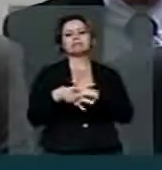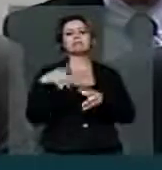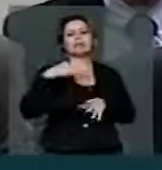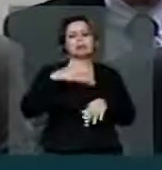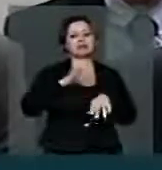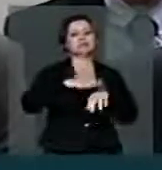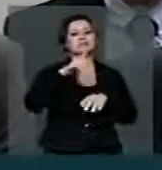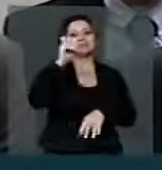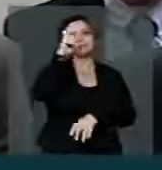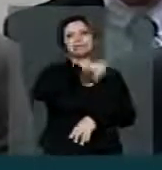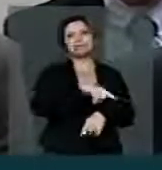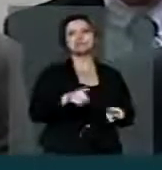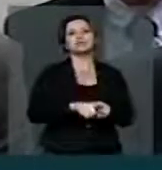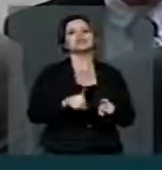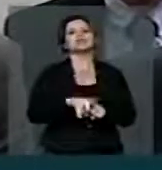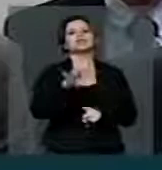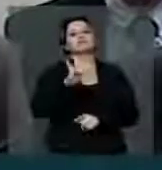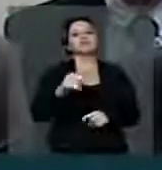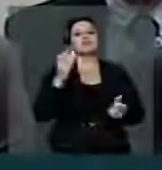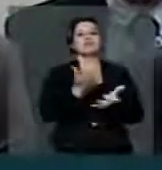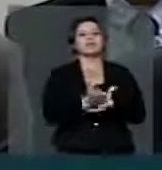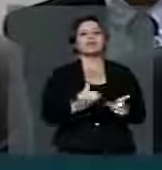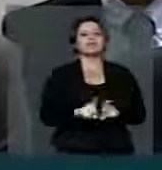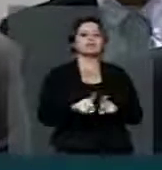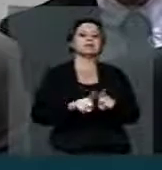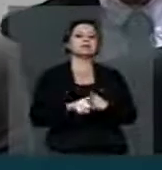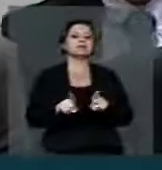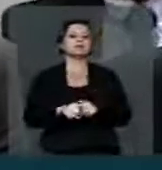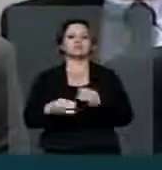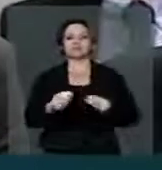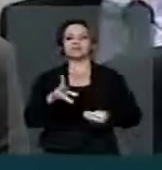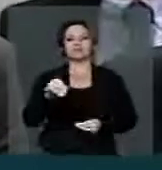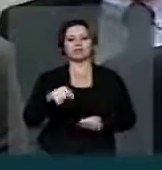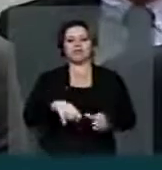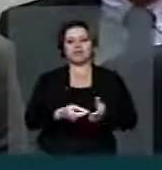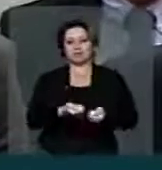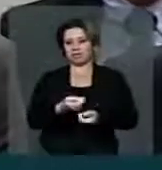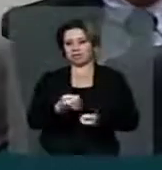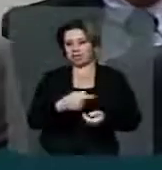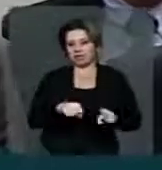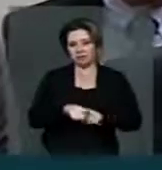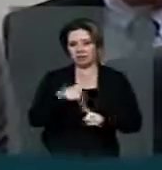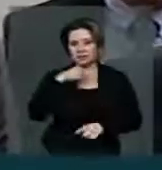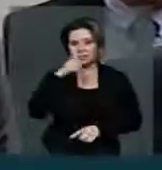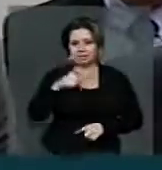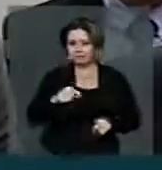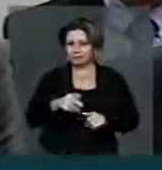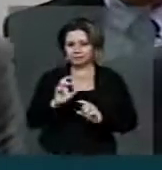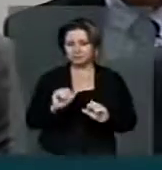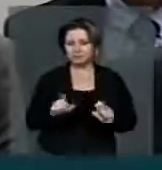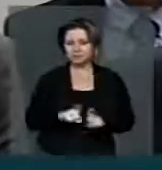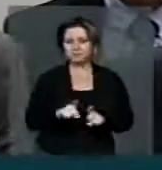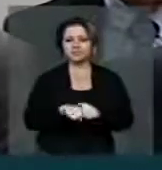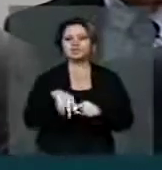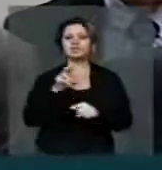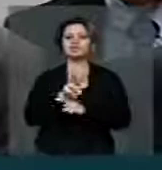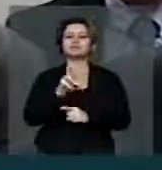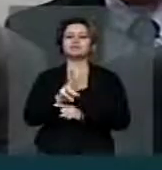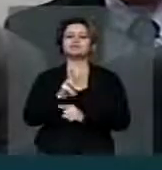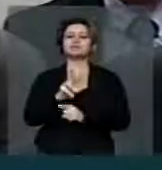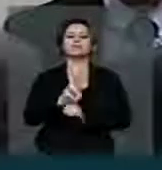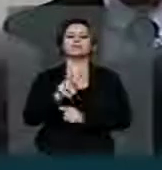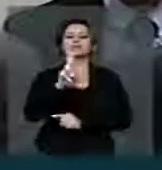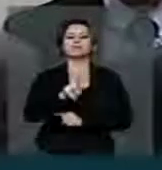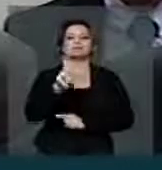impede. Ele vai acabar com a possibilidade de espionagem? Não. Não vamos enganar ninguém aqui. Mas certamente ele protege a privacidade do